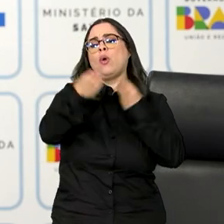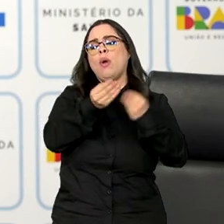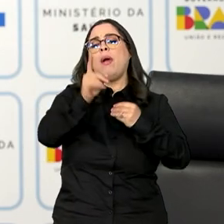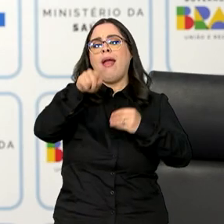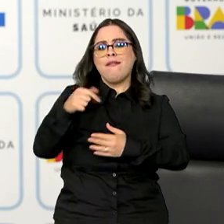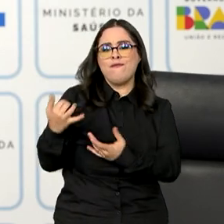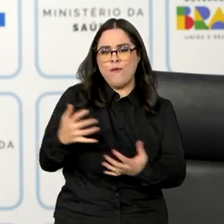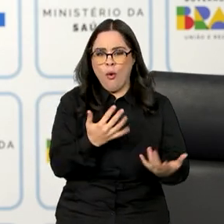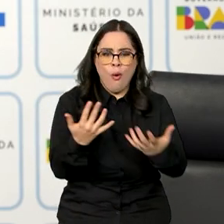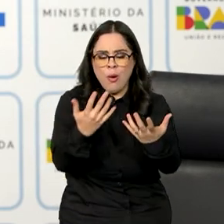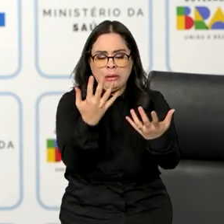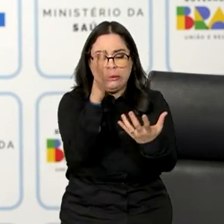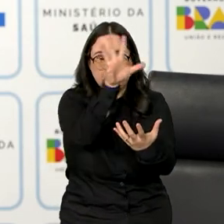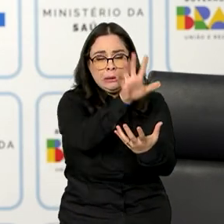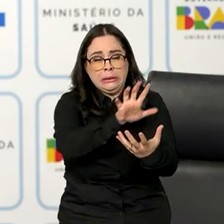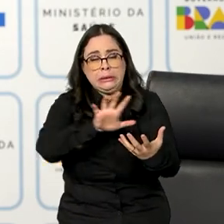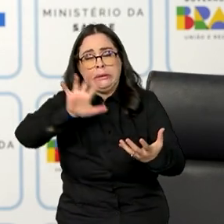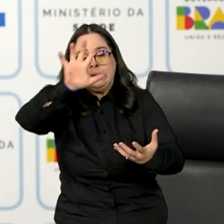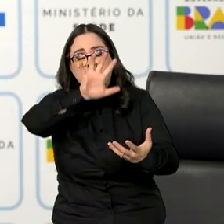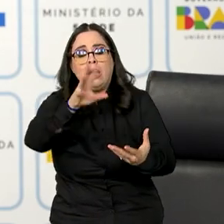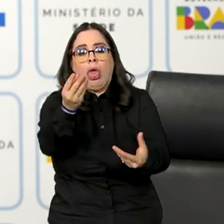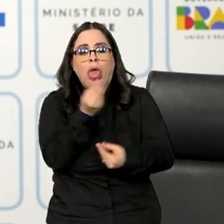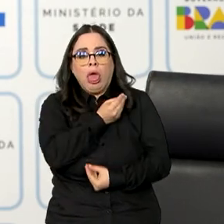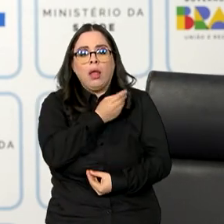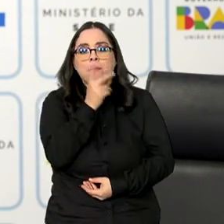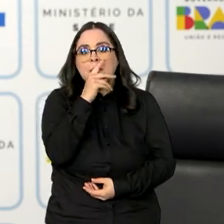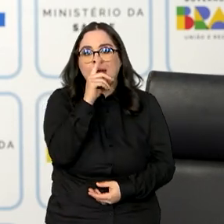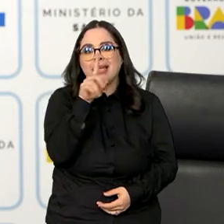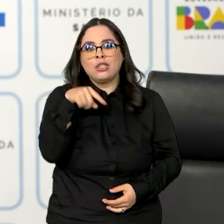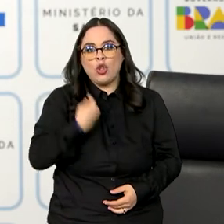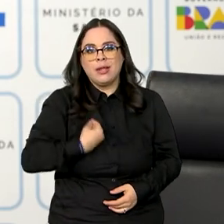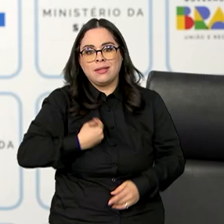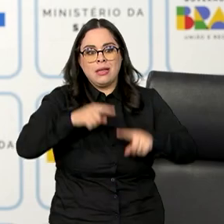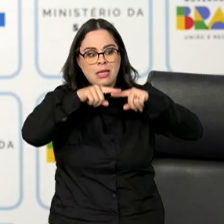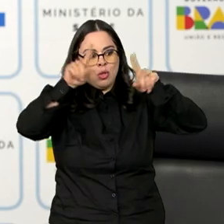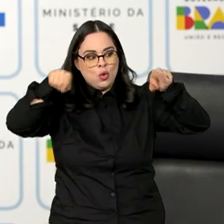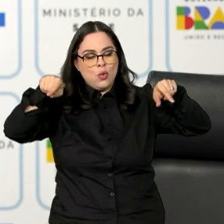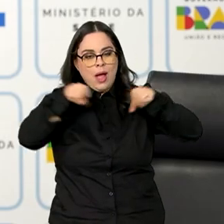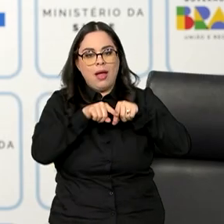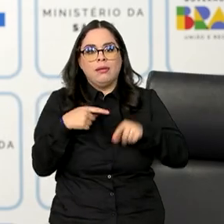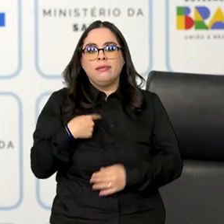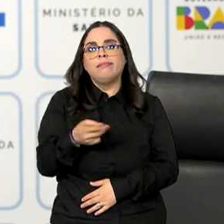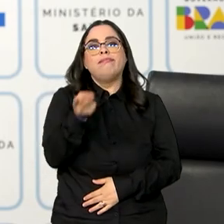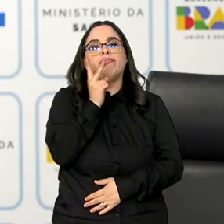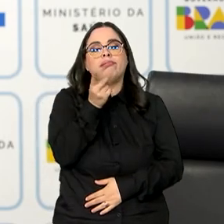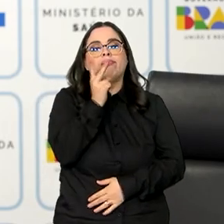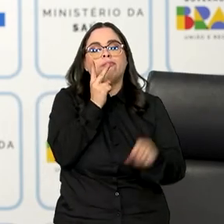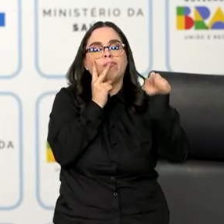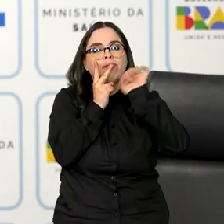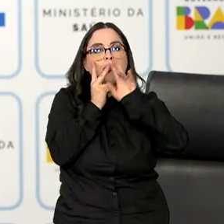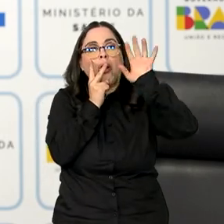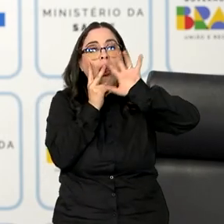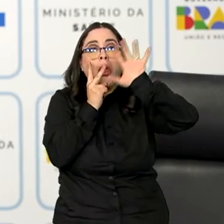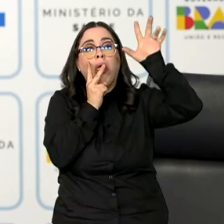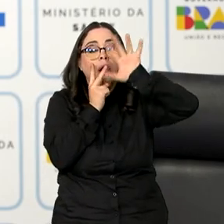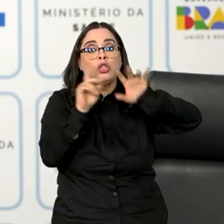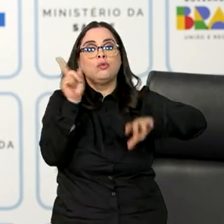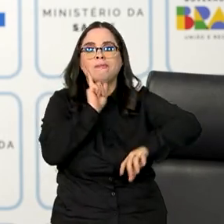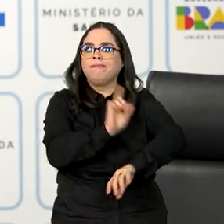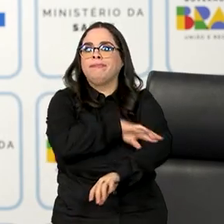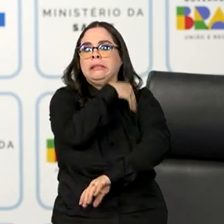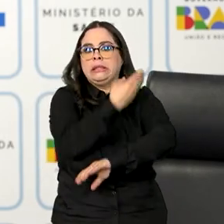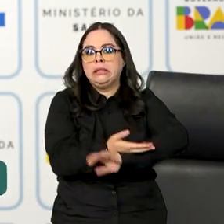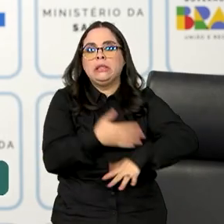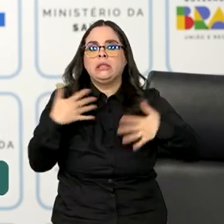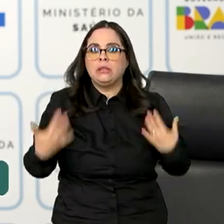com a fumaça. Então é como se a gente estivesse num ambiente, ou fumando um cigarro, 24 horas por dia.